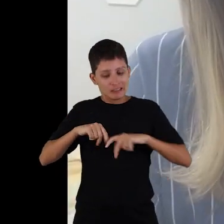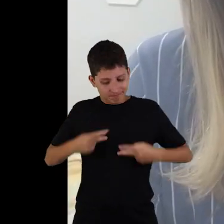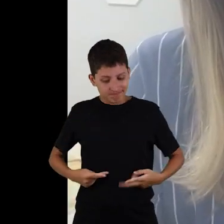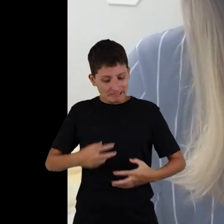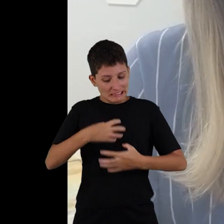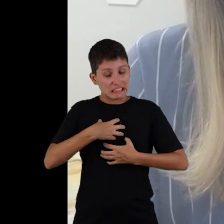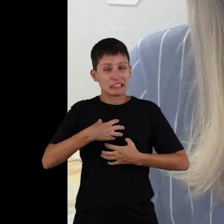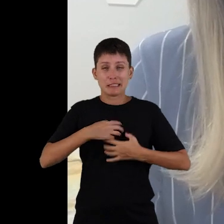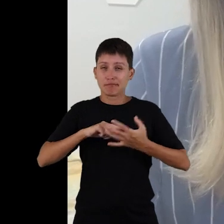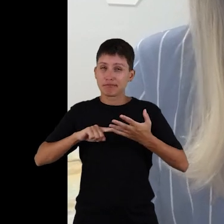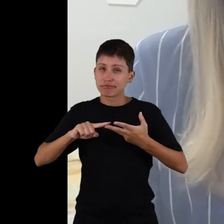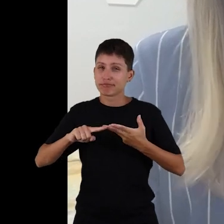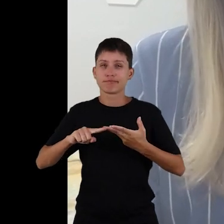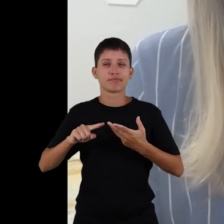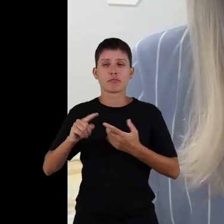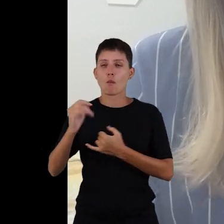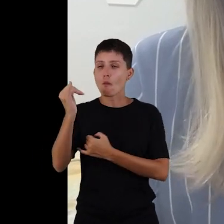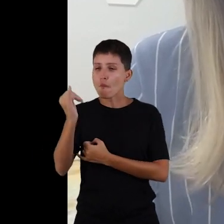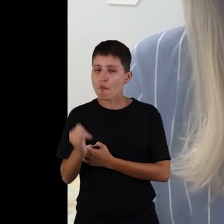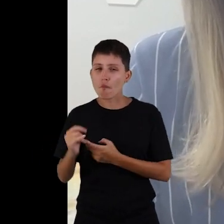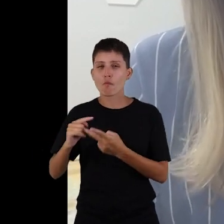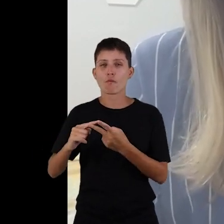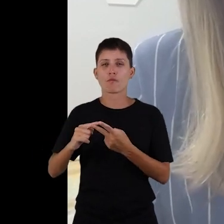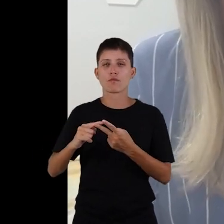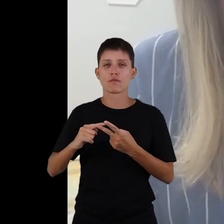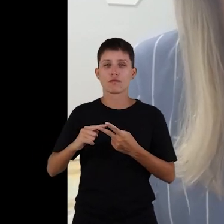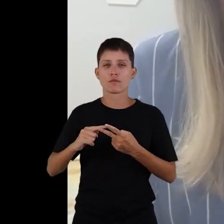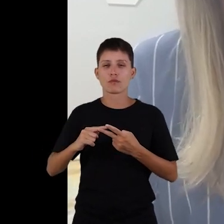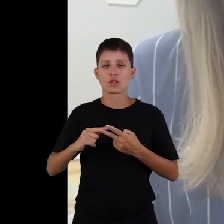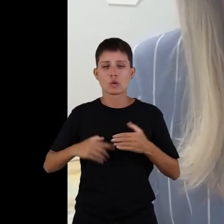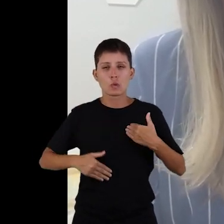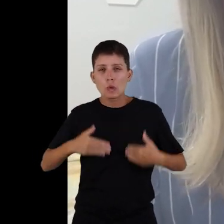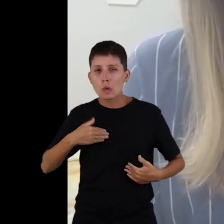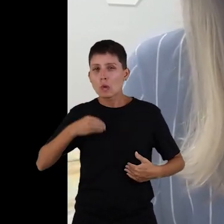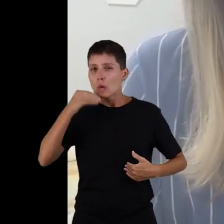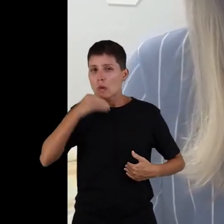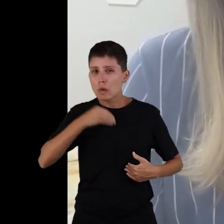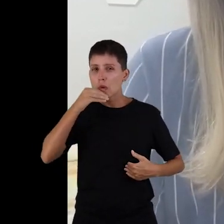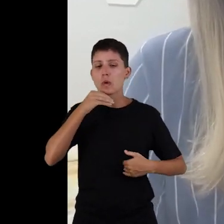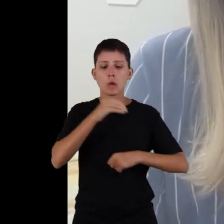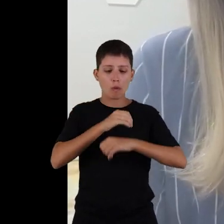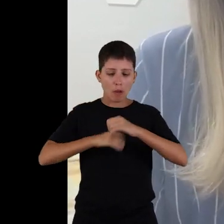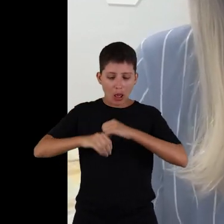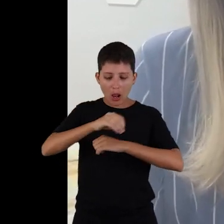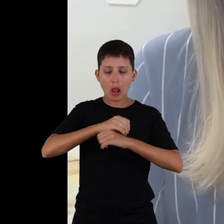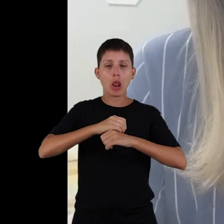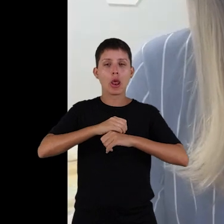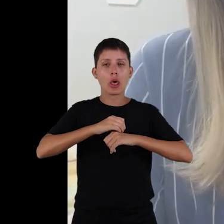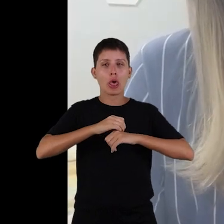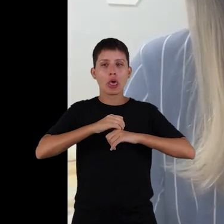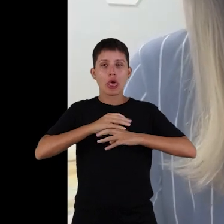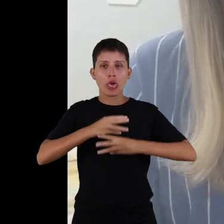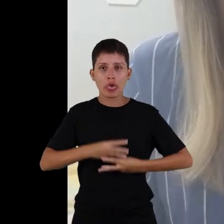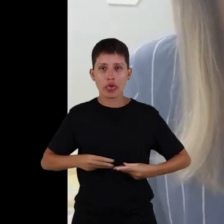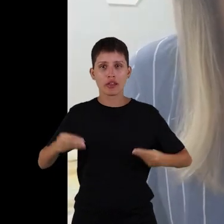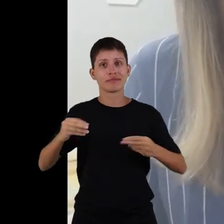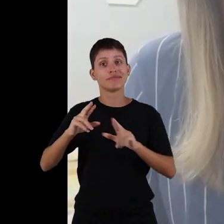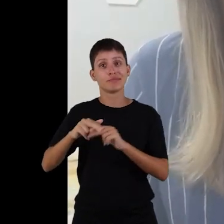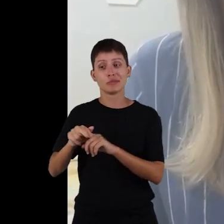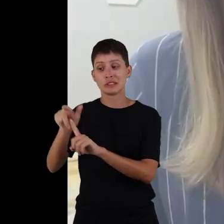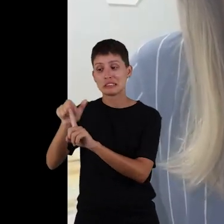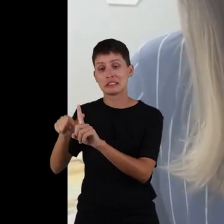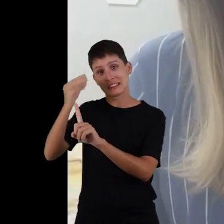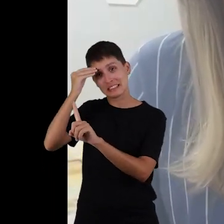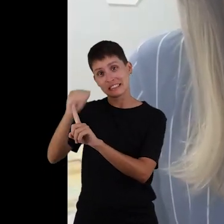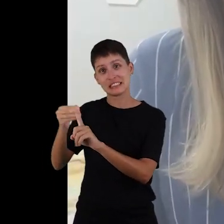colaterais, né, perda de peso, lacidão, depressão das células vermelhas, e dessa maneira muitos pacientes